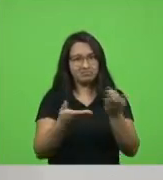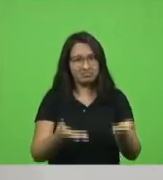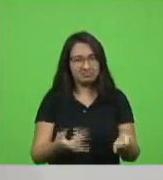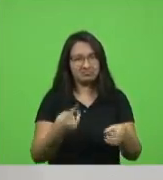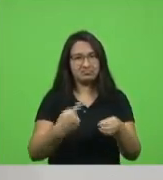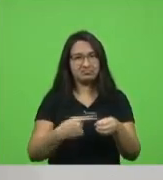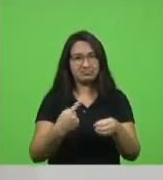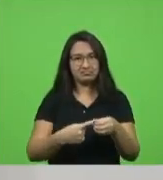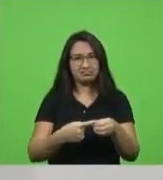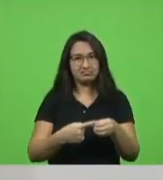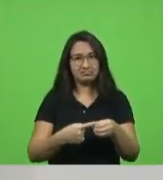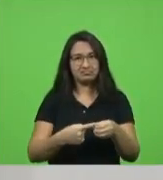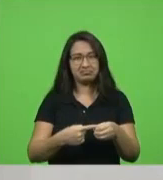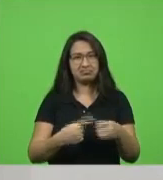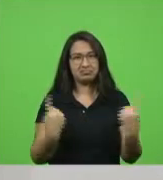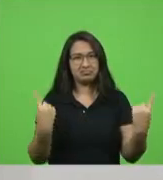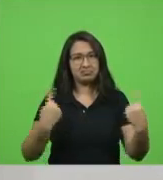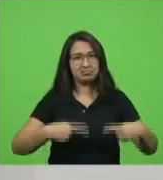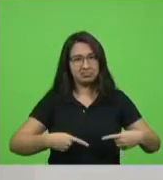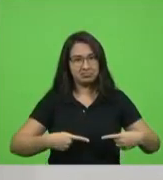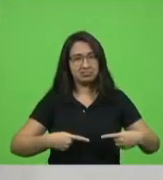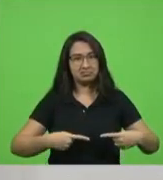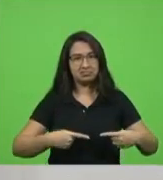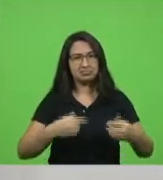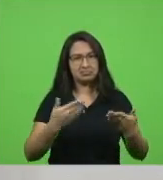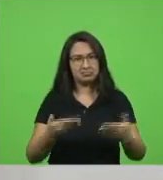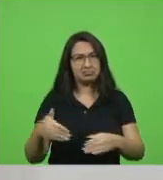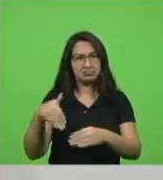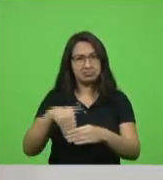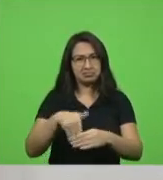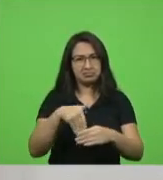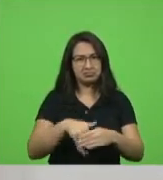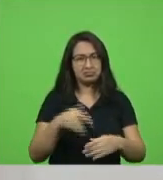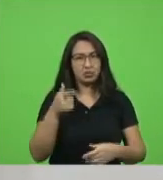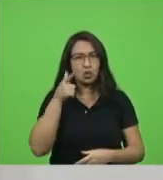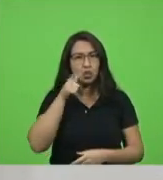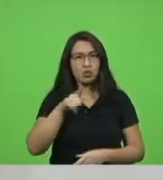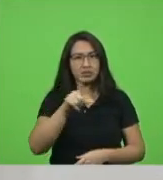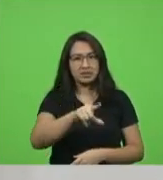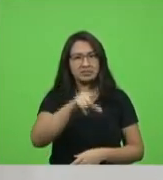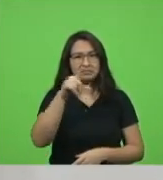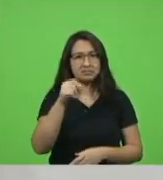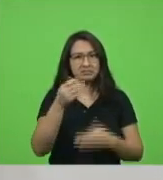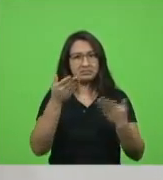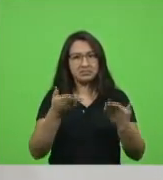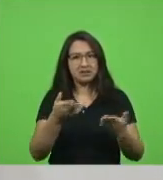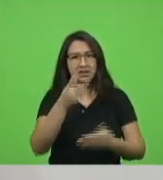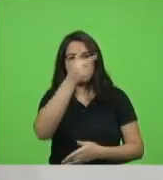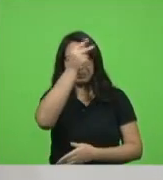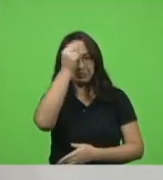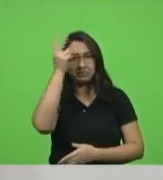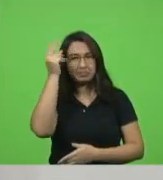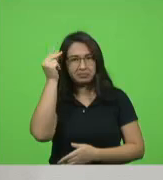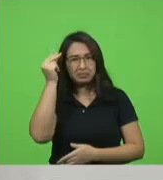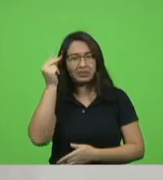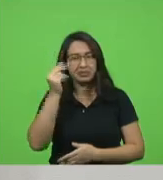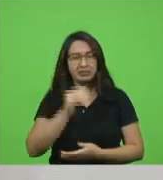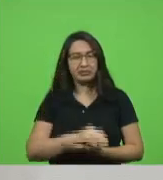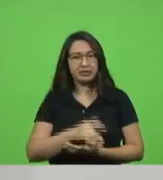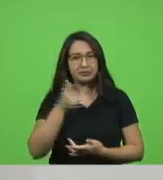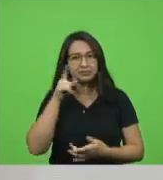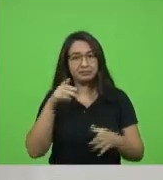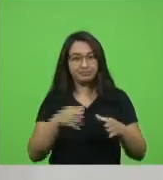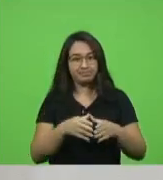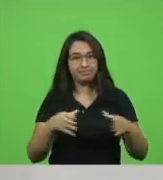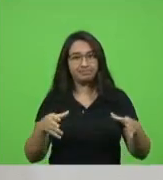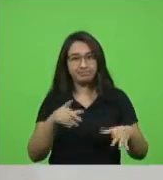disputou o pleito municipal e se elegeu prefeito de Rio Negrinho com uma ampla vantagem e que